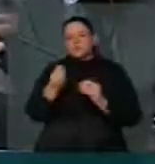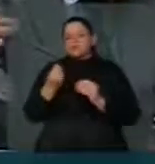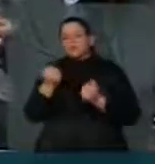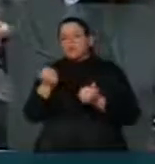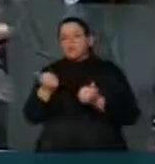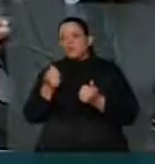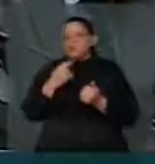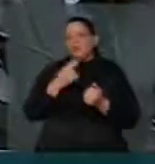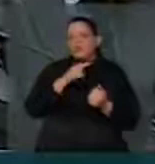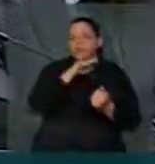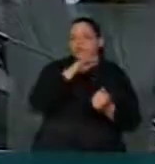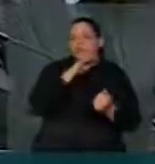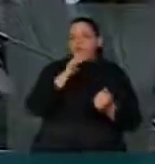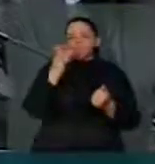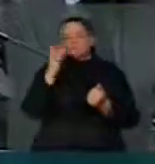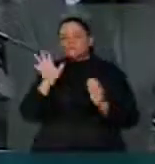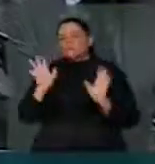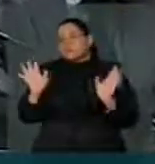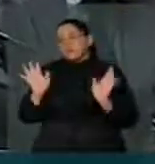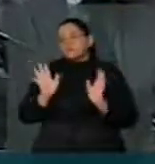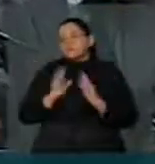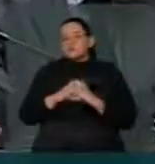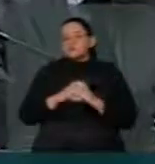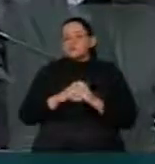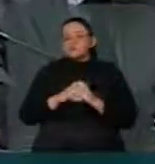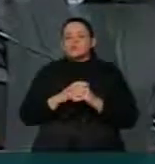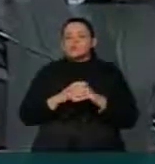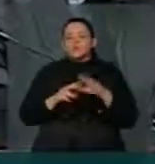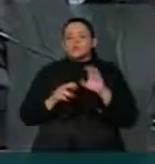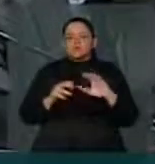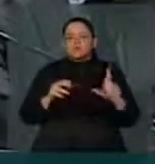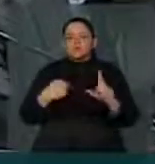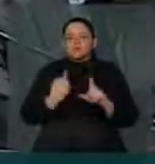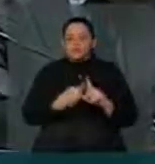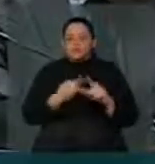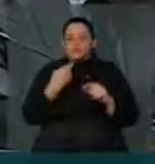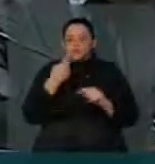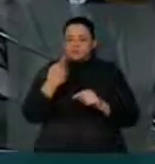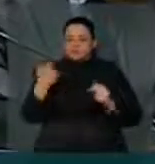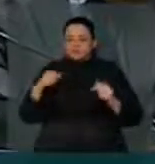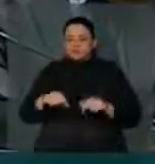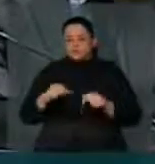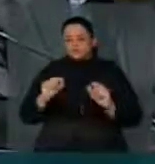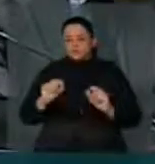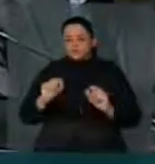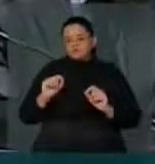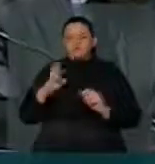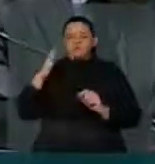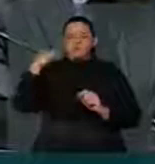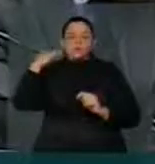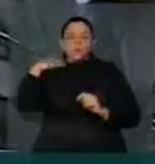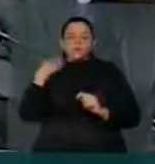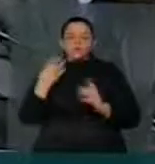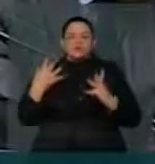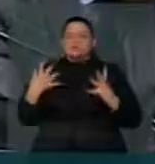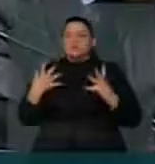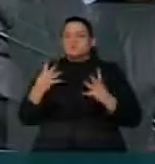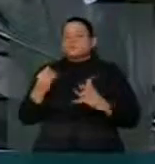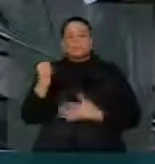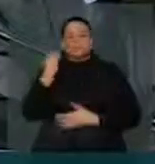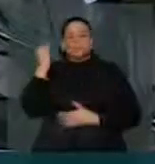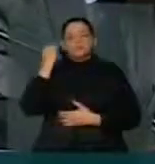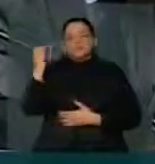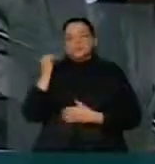eventualmente o banco se disponha a realizar. Óbvio que nós estamos falando, portanto, de um banco extremamente importante com